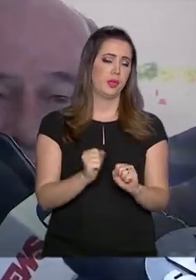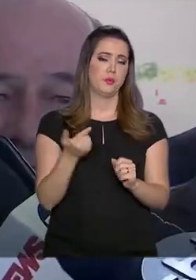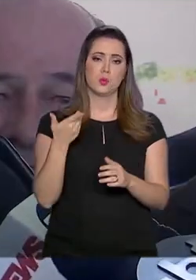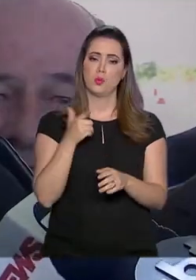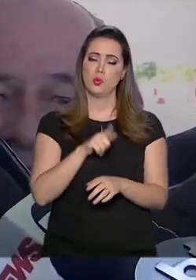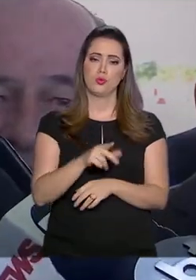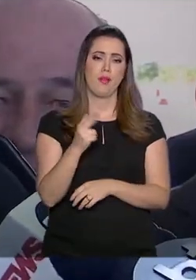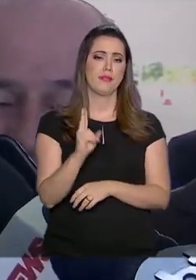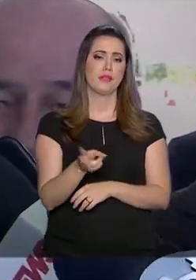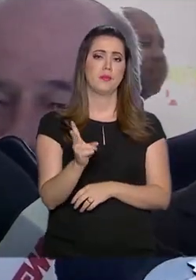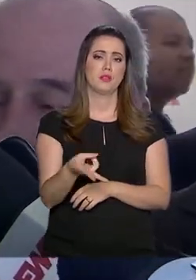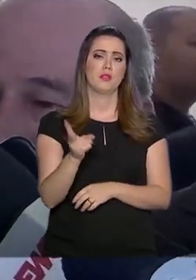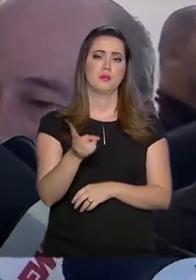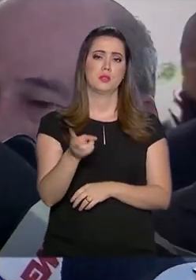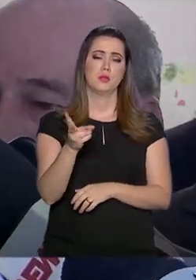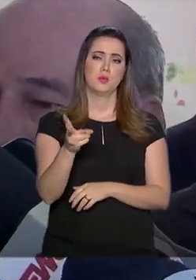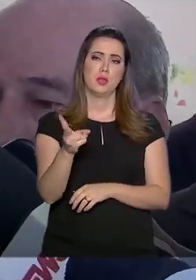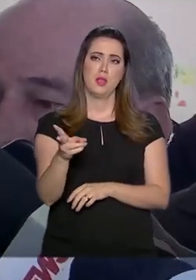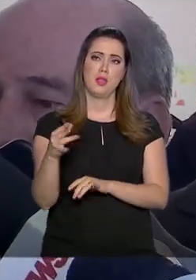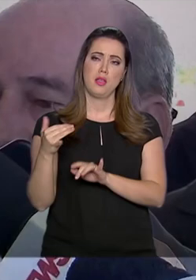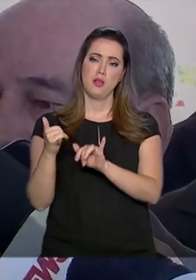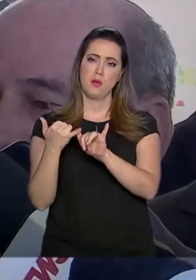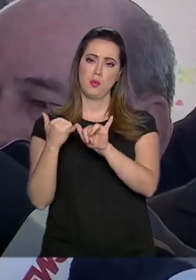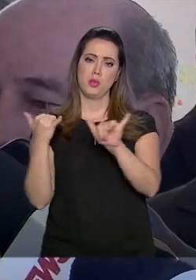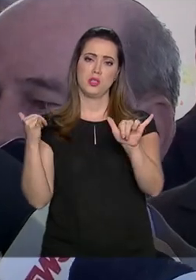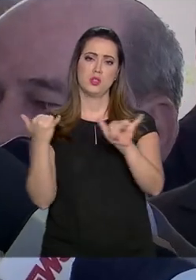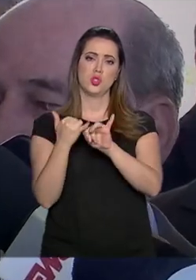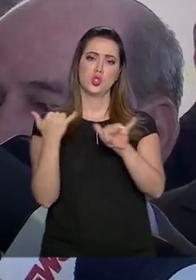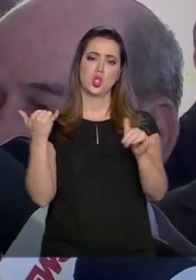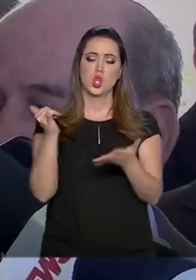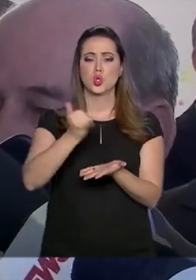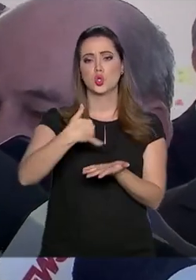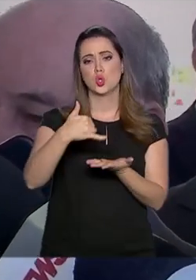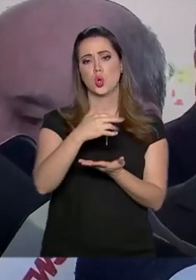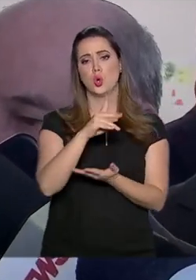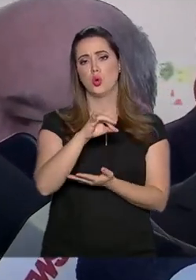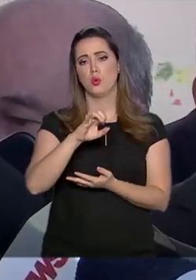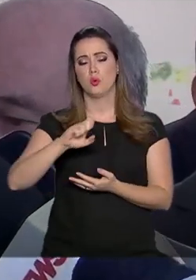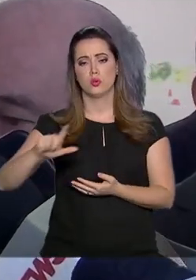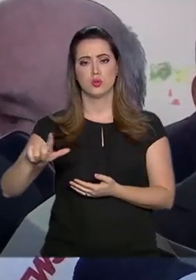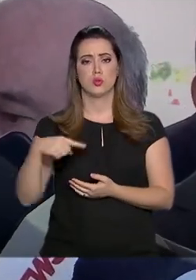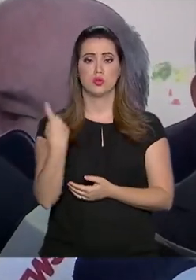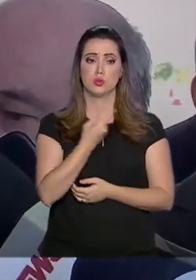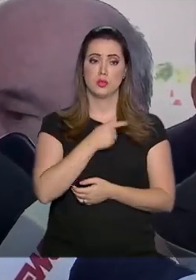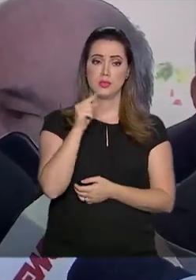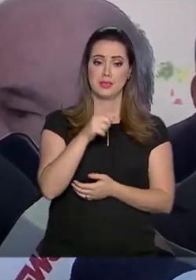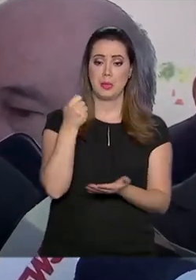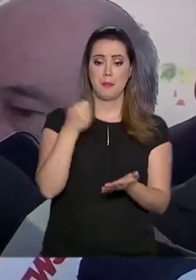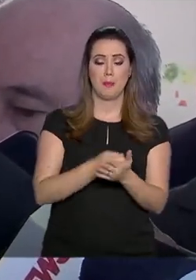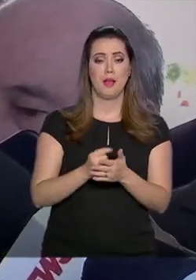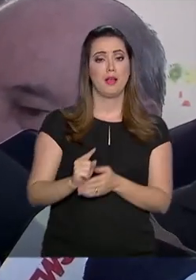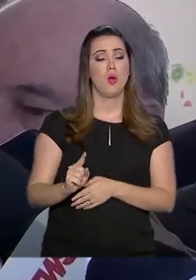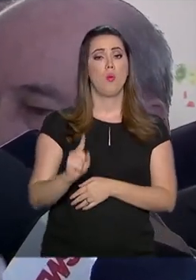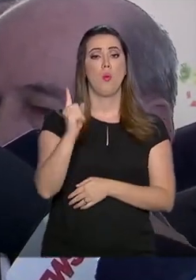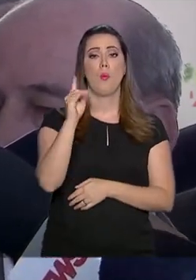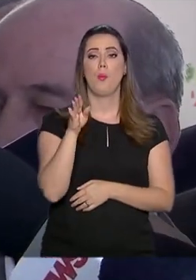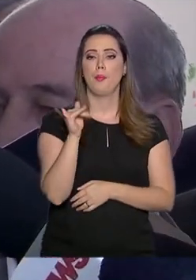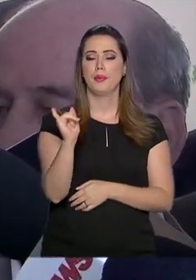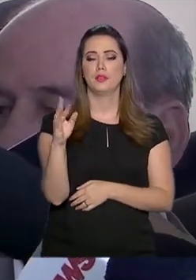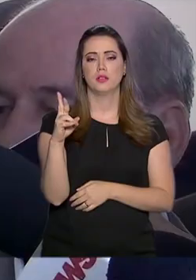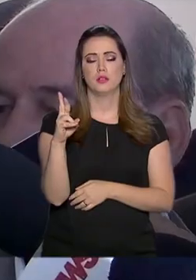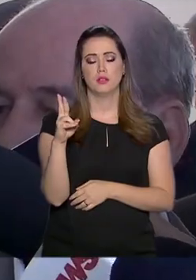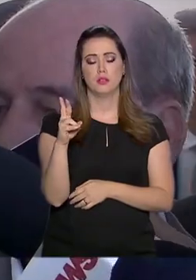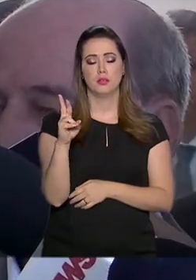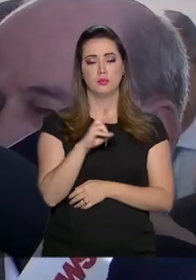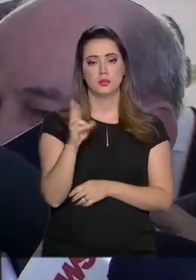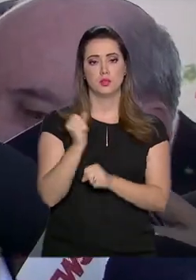a energia de óleo diesel, né? Porque nós aqui, o resto do Brasil, pagamos um pouco mais de um bilhão por ano para